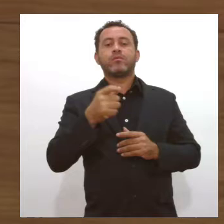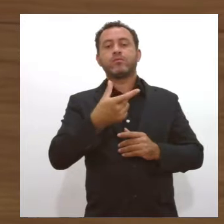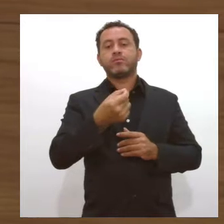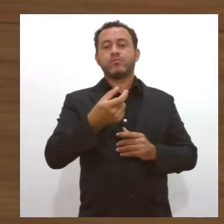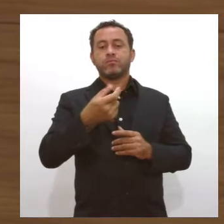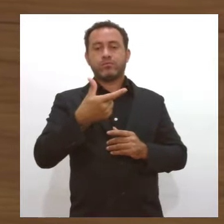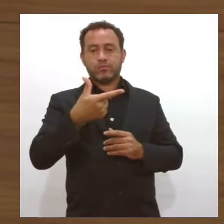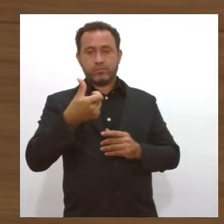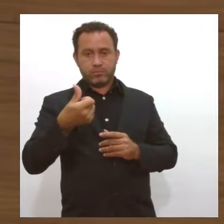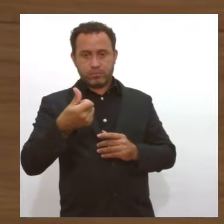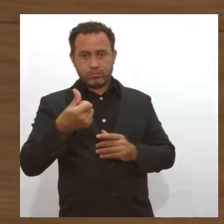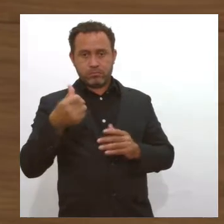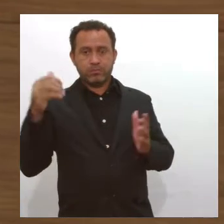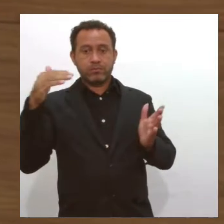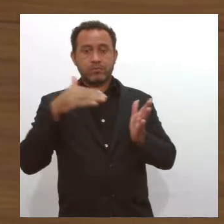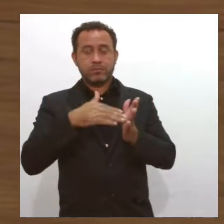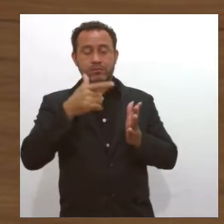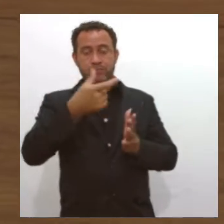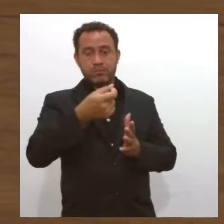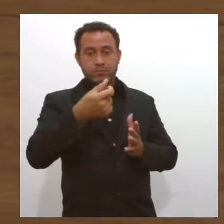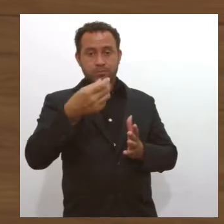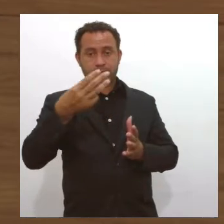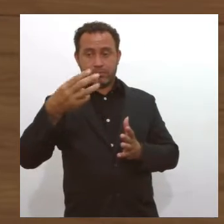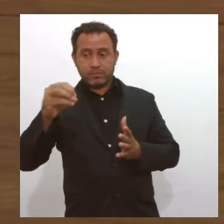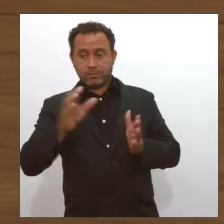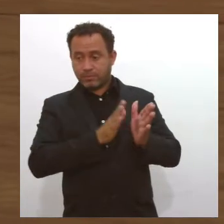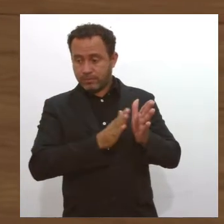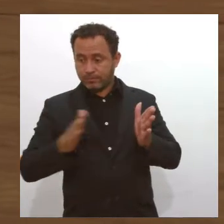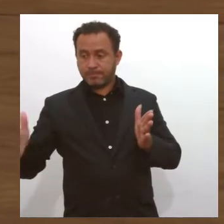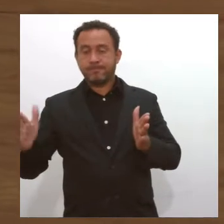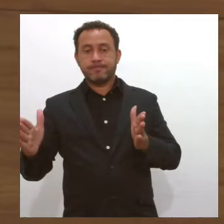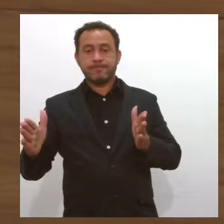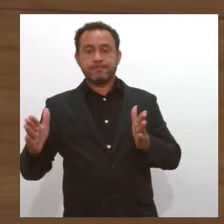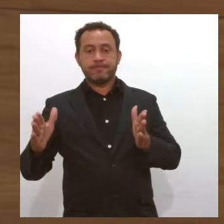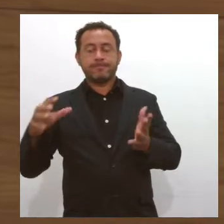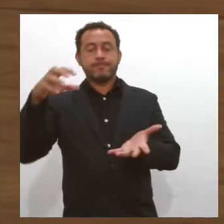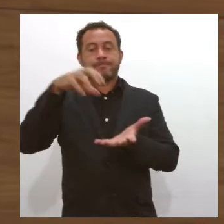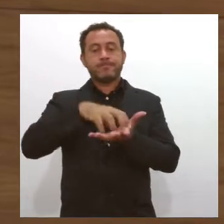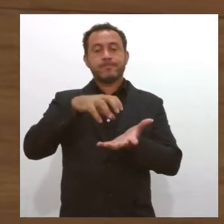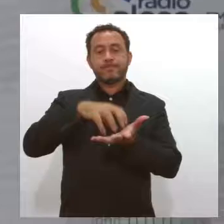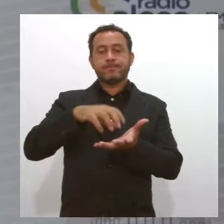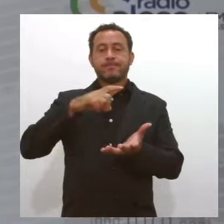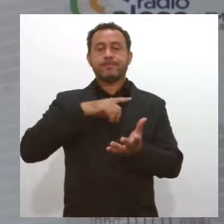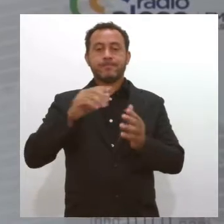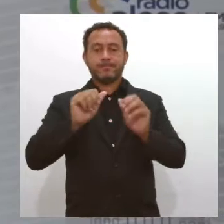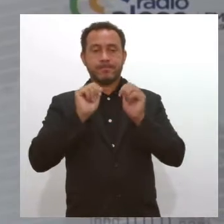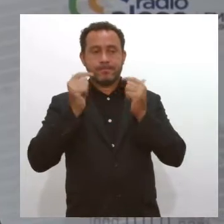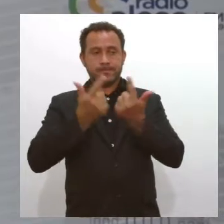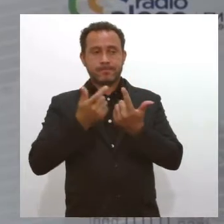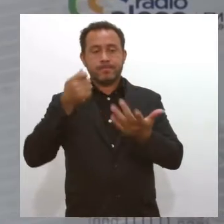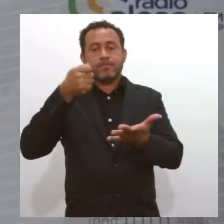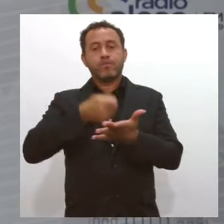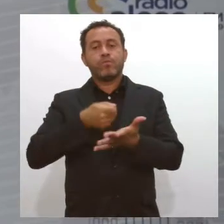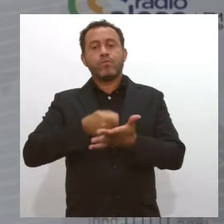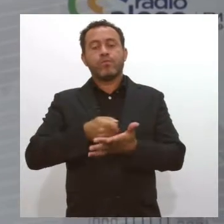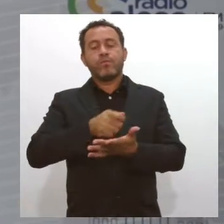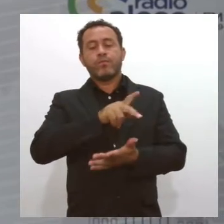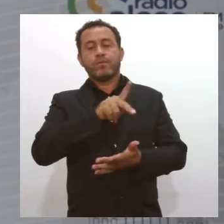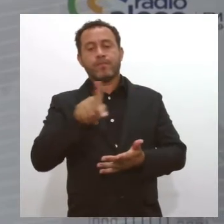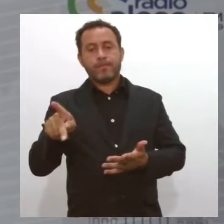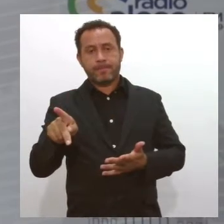de 2020 a 30, realizado pela Fundação Dom Cabral a pedido da Assembleia Legislativa. Cobrei do presidente,